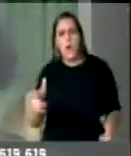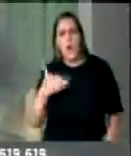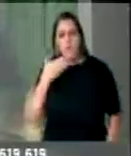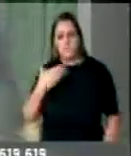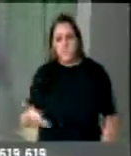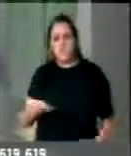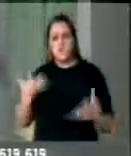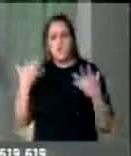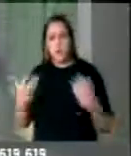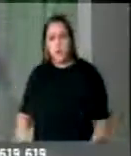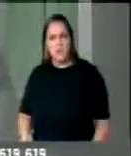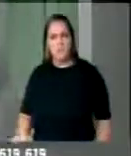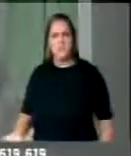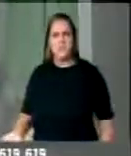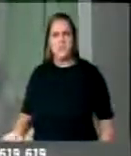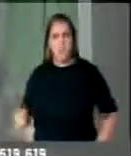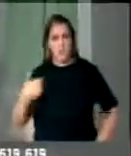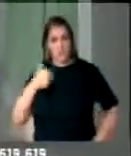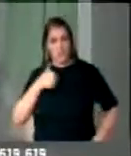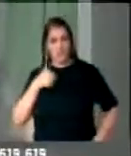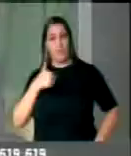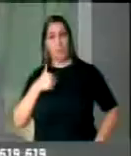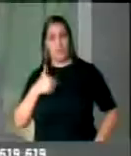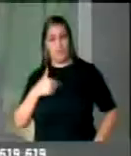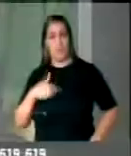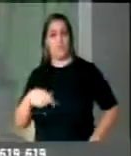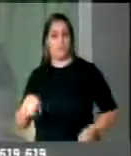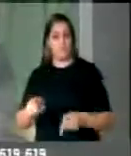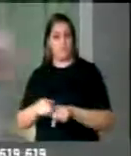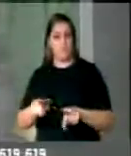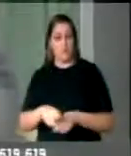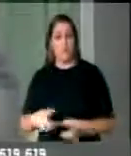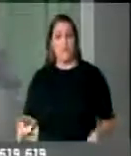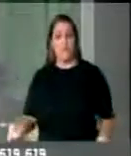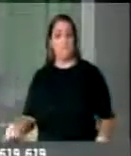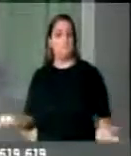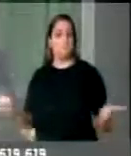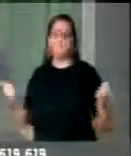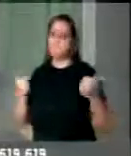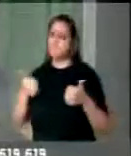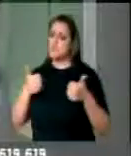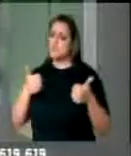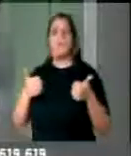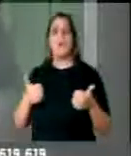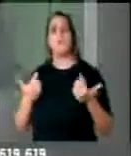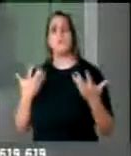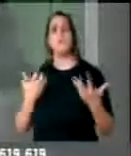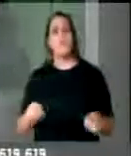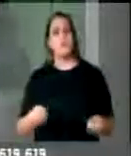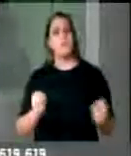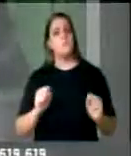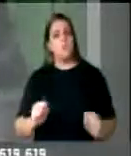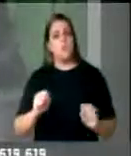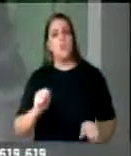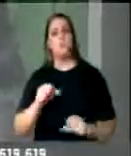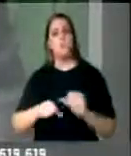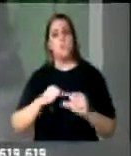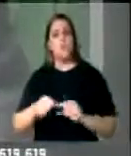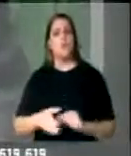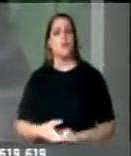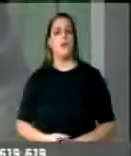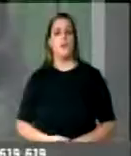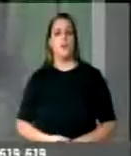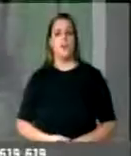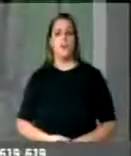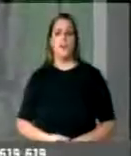convencidos, entre eles eu, que me incluo, não tenho problema algum de mudar até a minha posição, que já